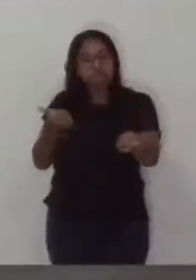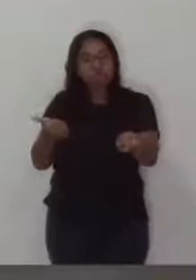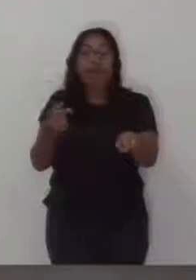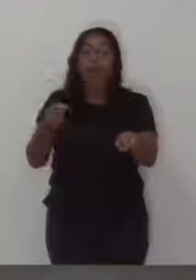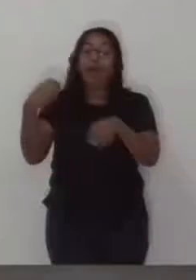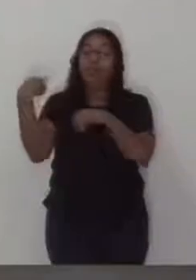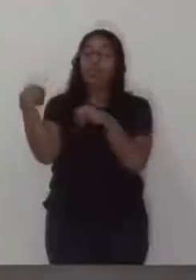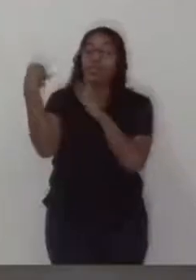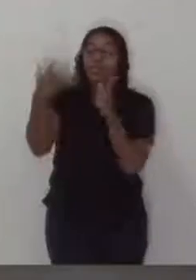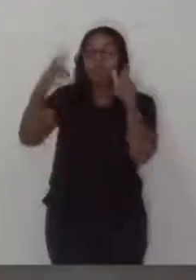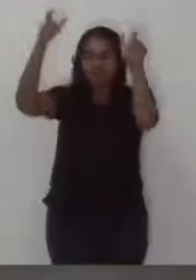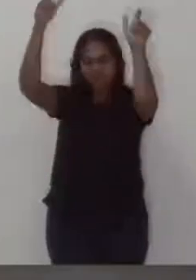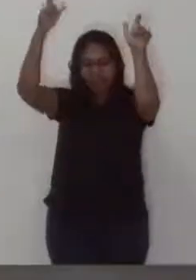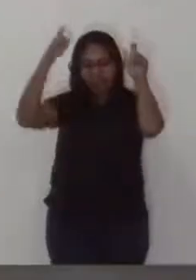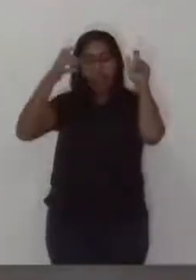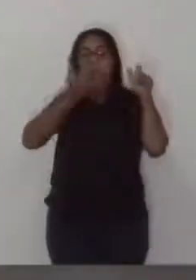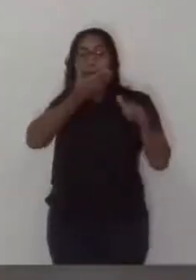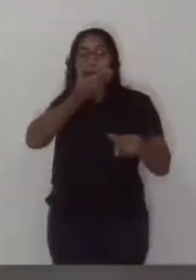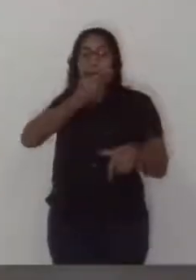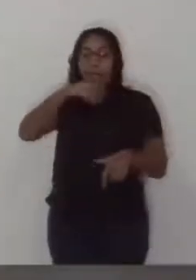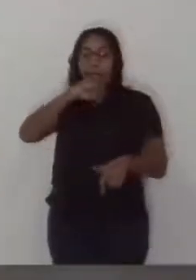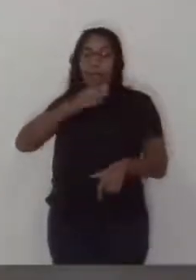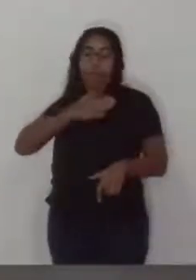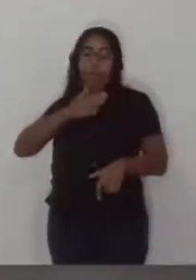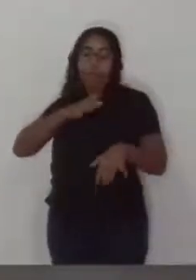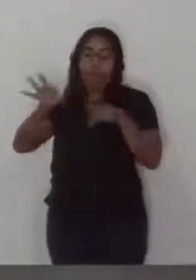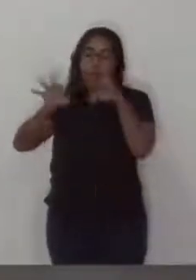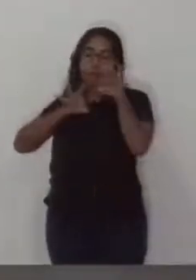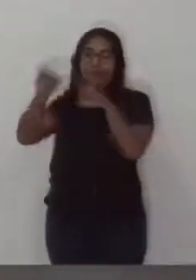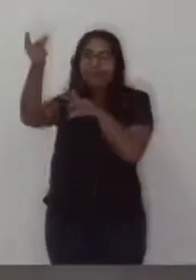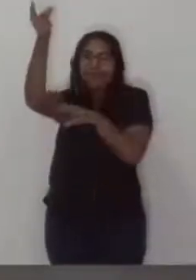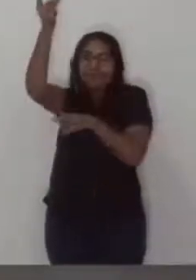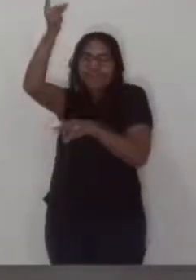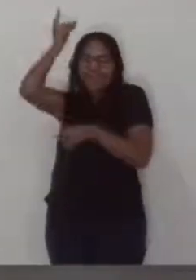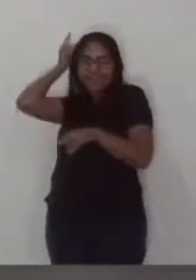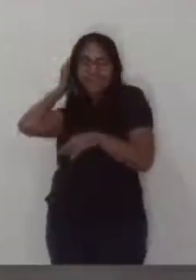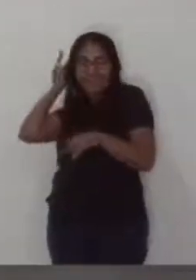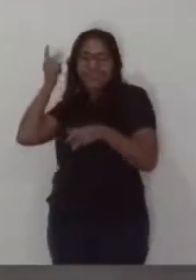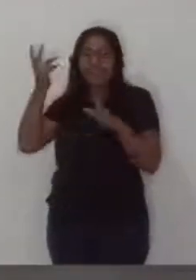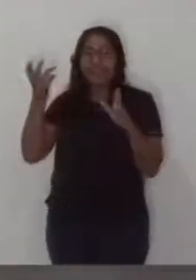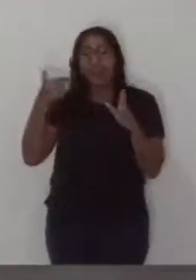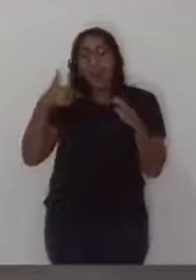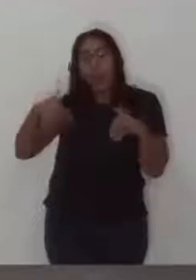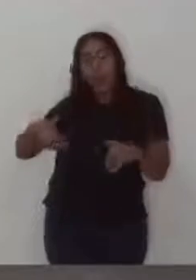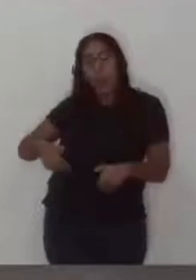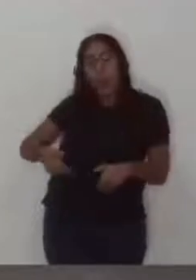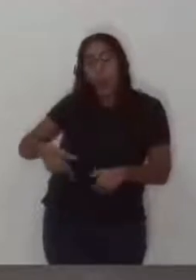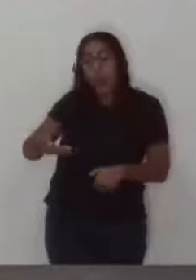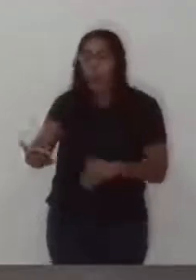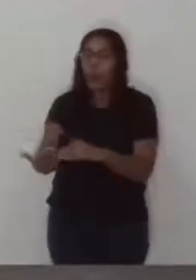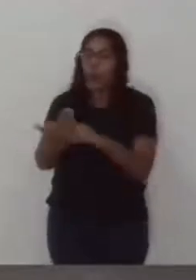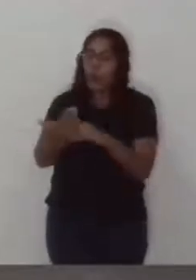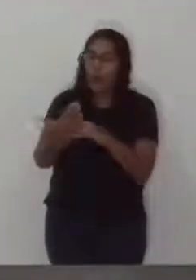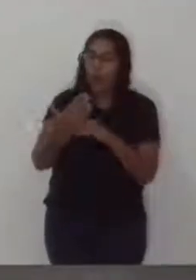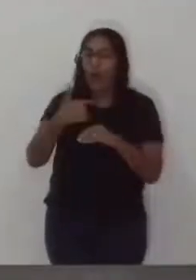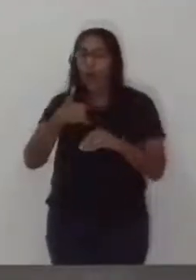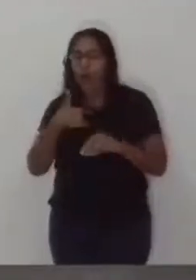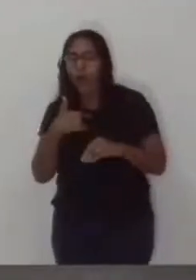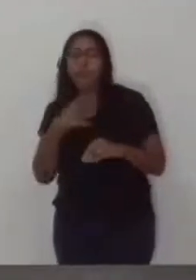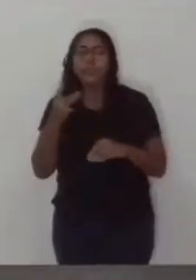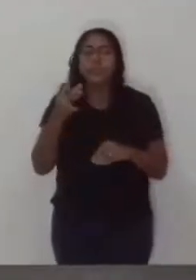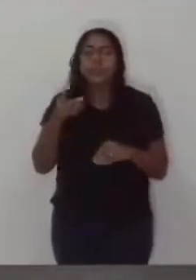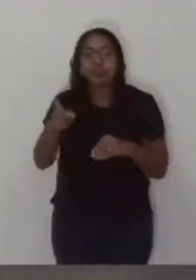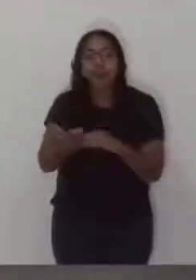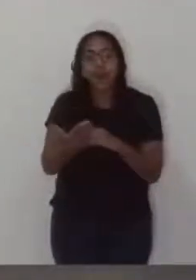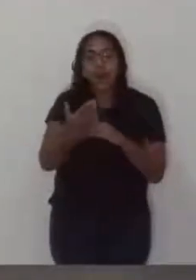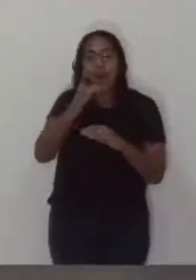herança o reino que meu Pai vos preparou desde a criação do mundo. Pois eu estava com fome e me destes de comer. Eu estava com sede e me